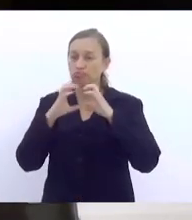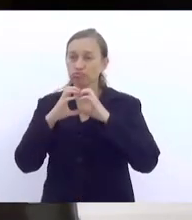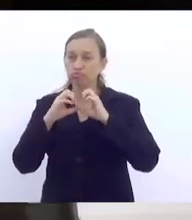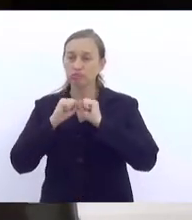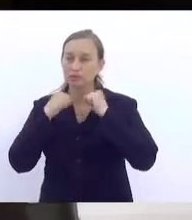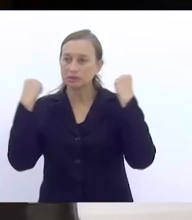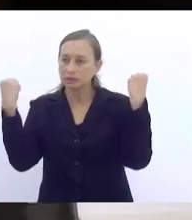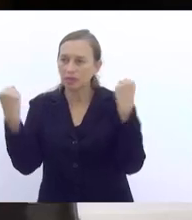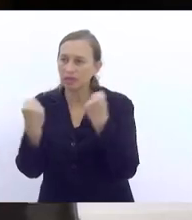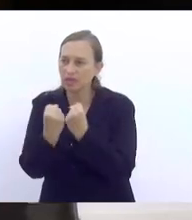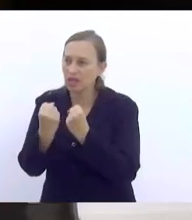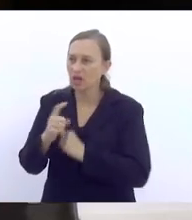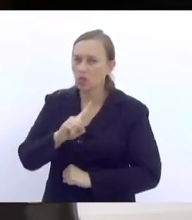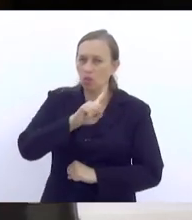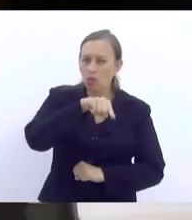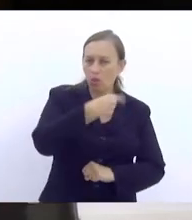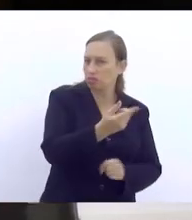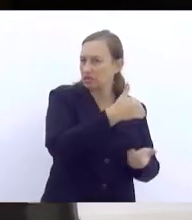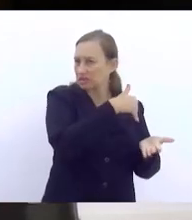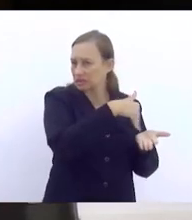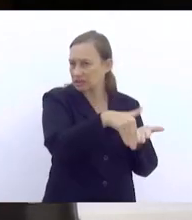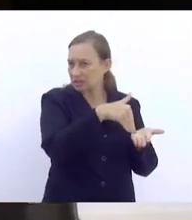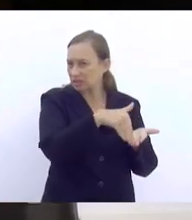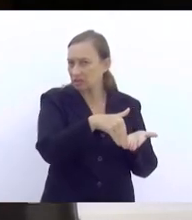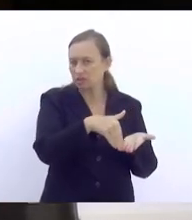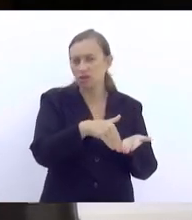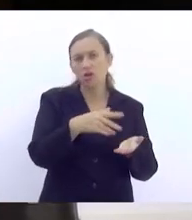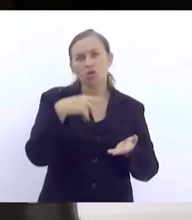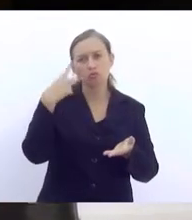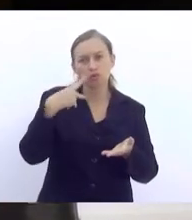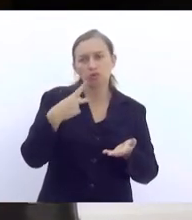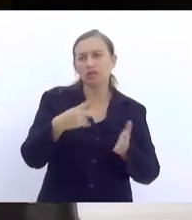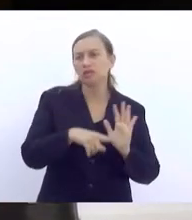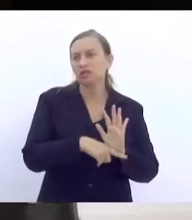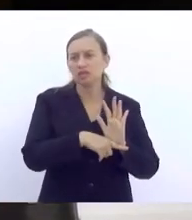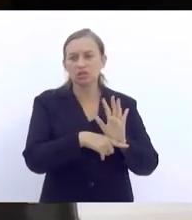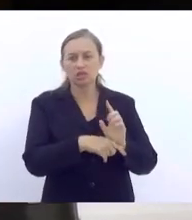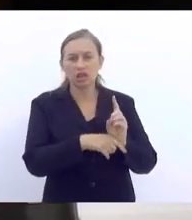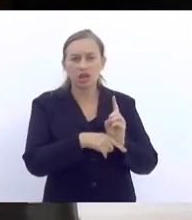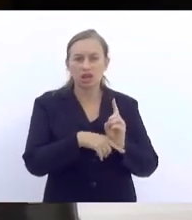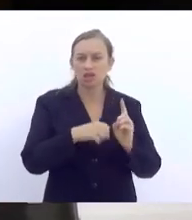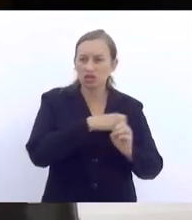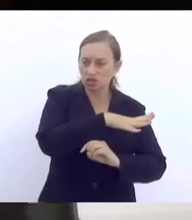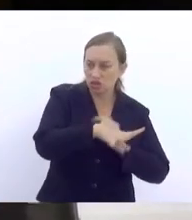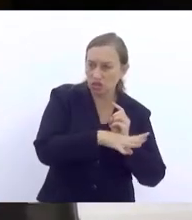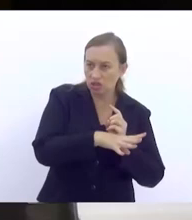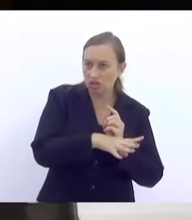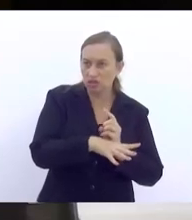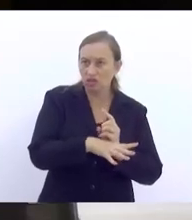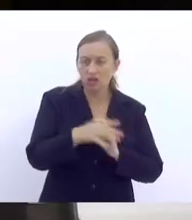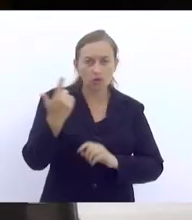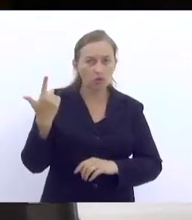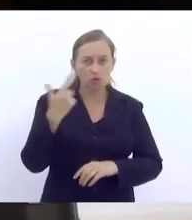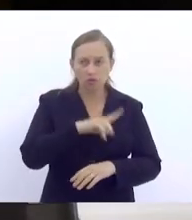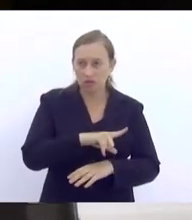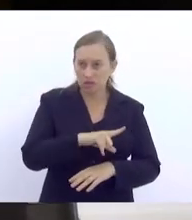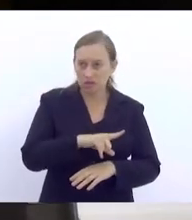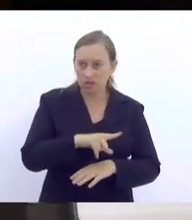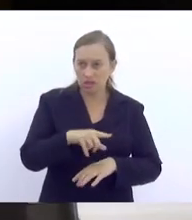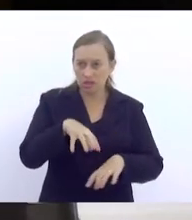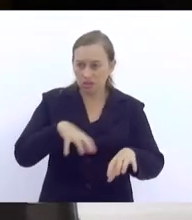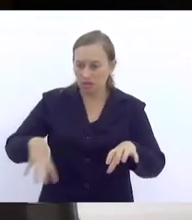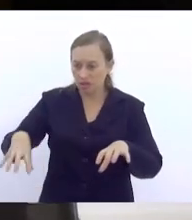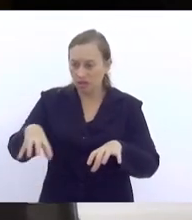uma outra secretaria, uma outra política de assistência, que vai dar conta da intersetorialidade.